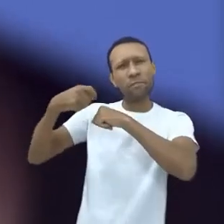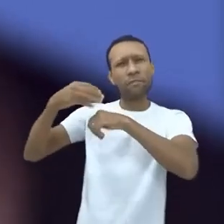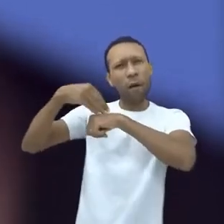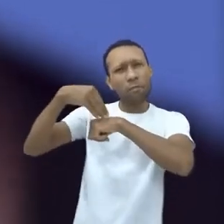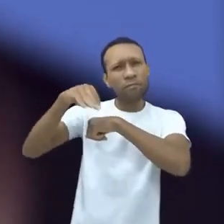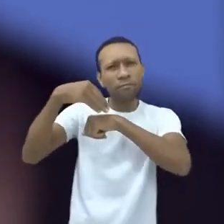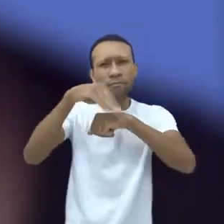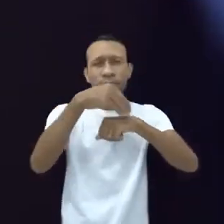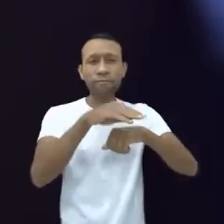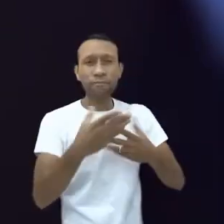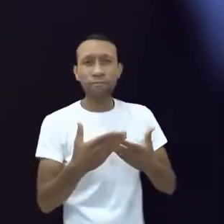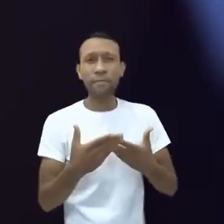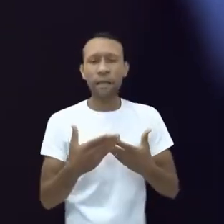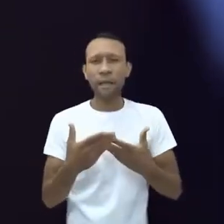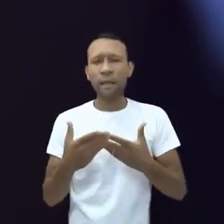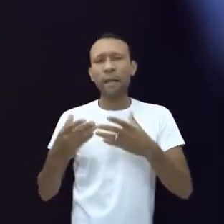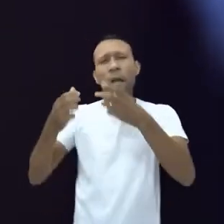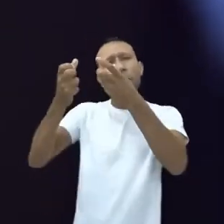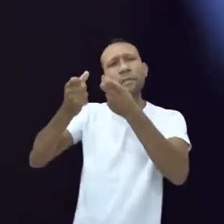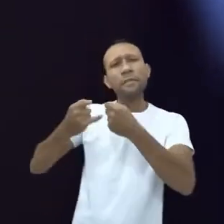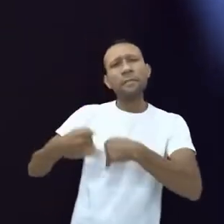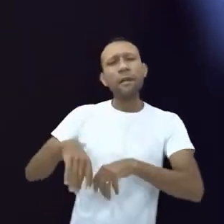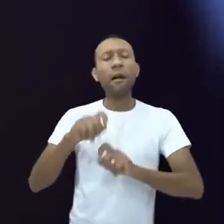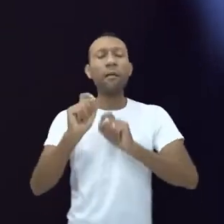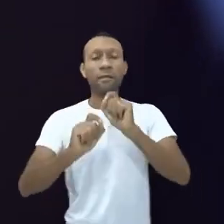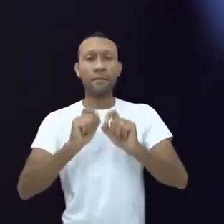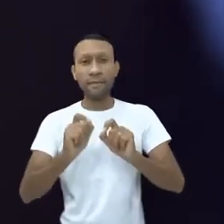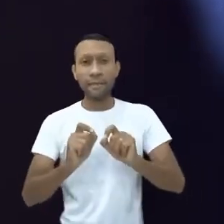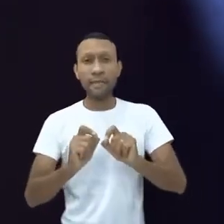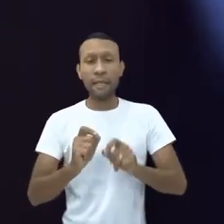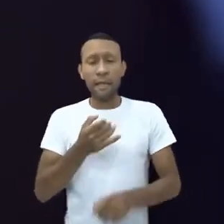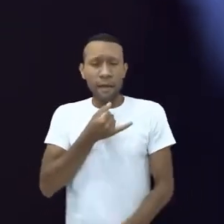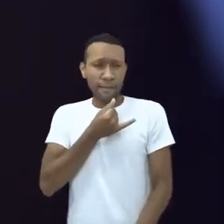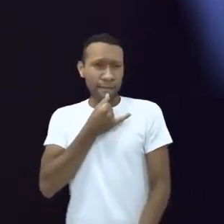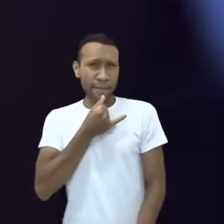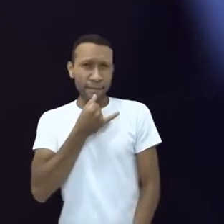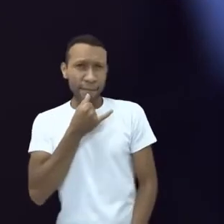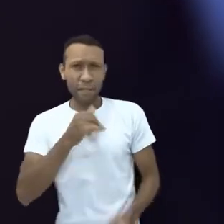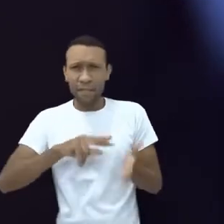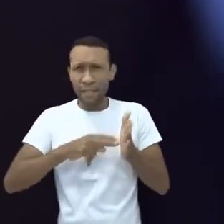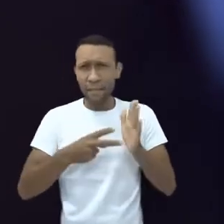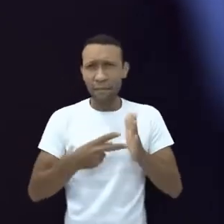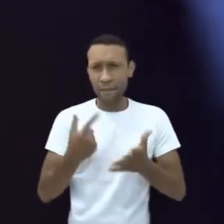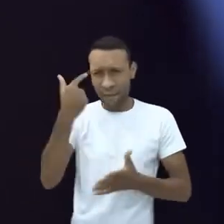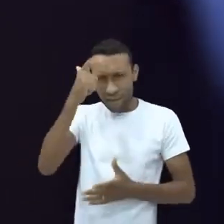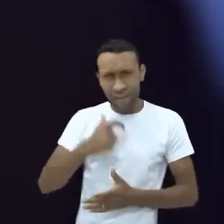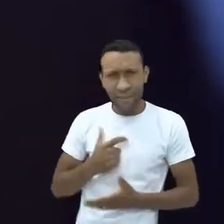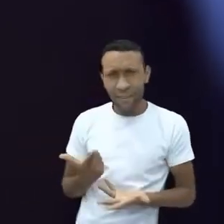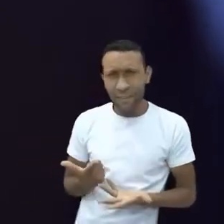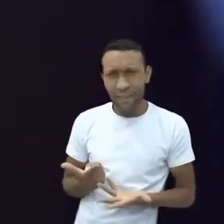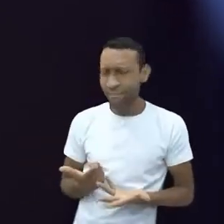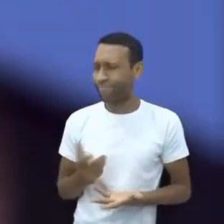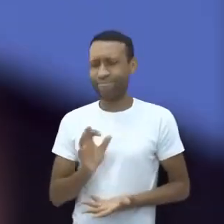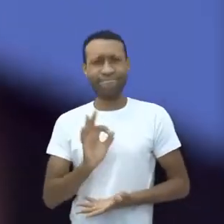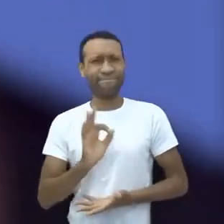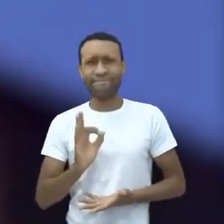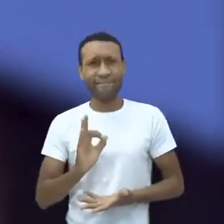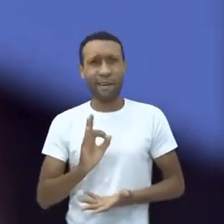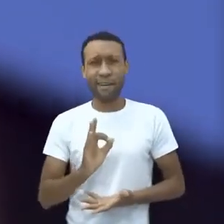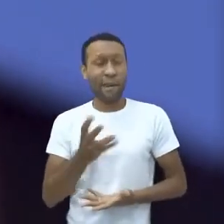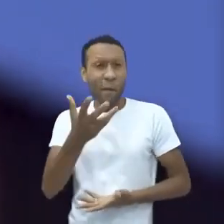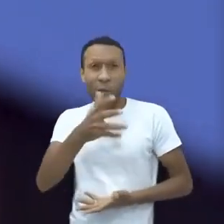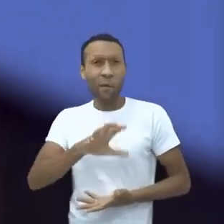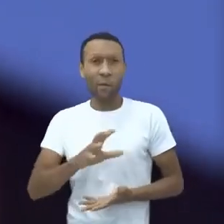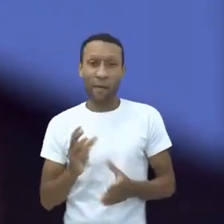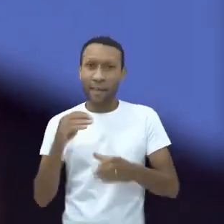falar sobre saúde mental. E aí naquele vídeo eu quis explicar que tá triste, não significava que eu tinha que sair daquela plataforma. E isso que a